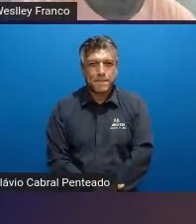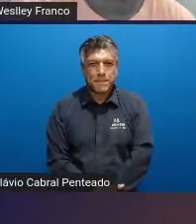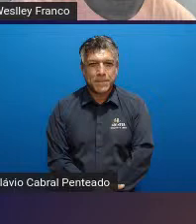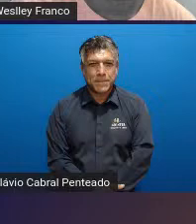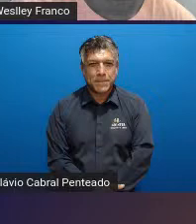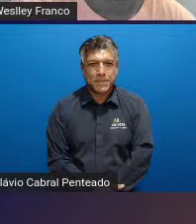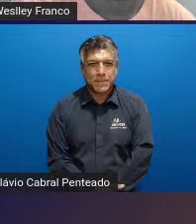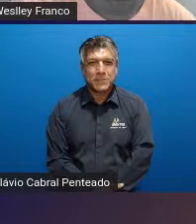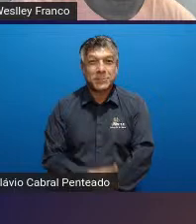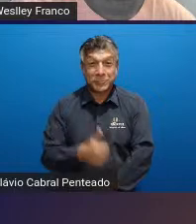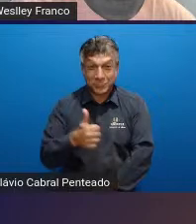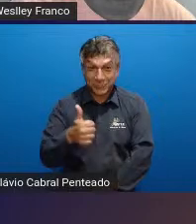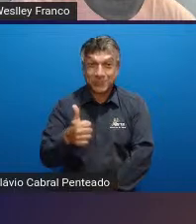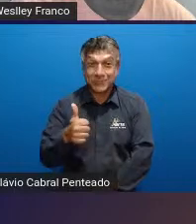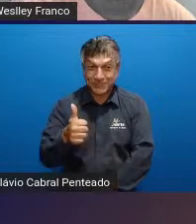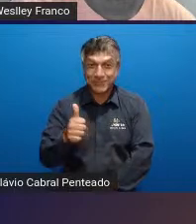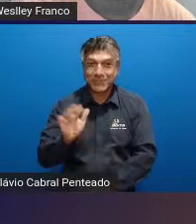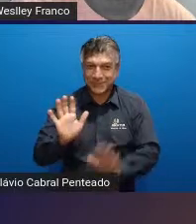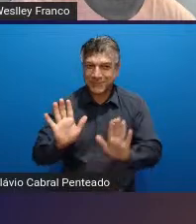Aí está abrindo.